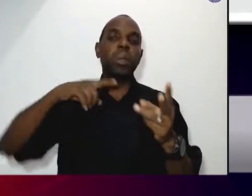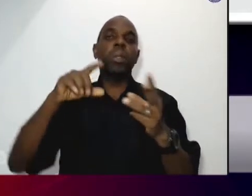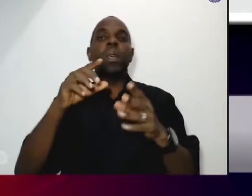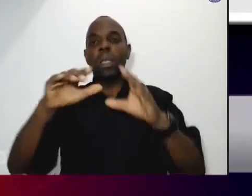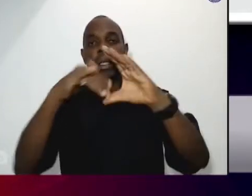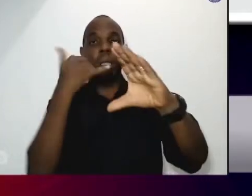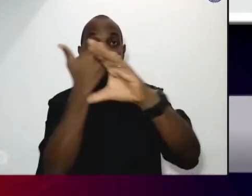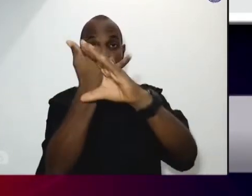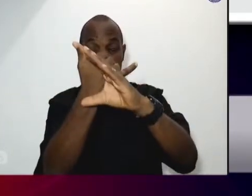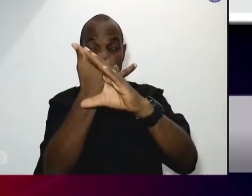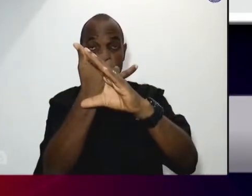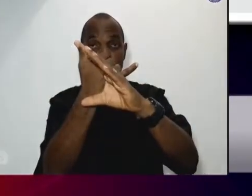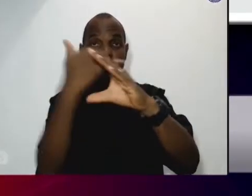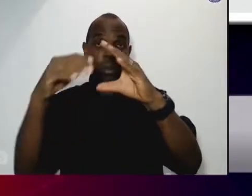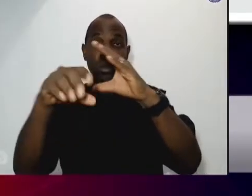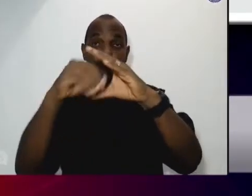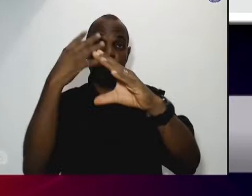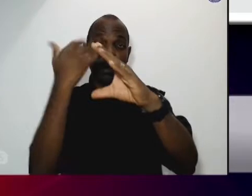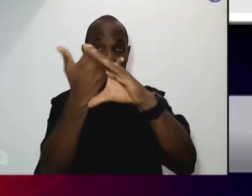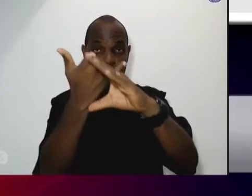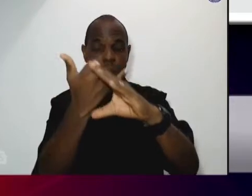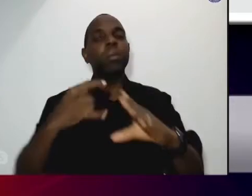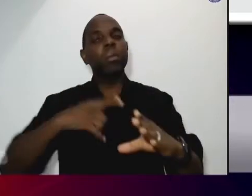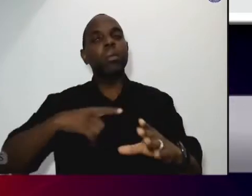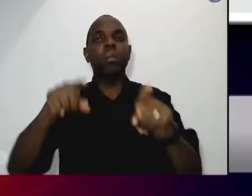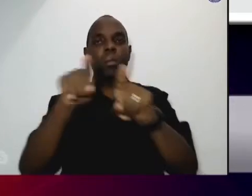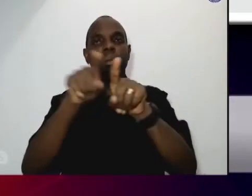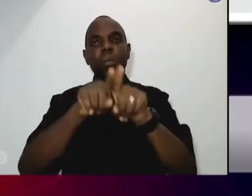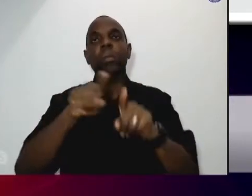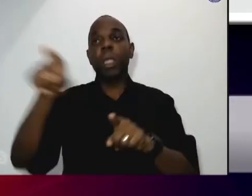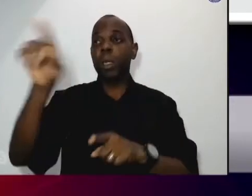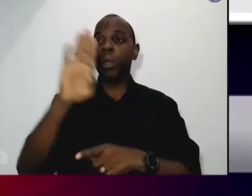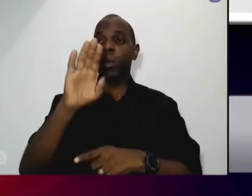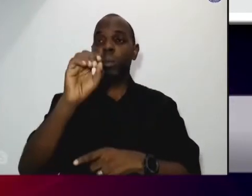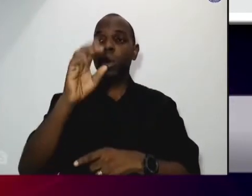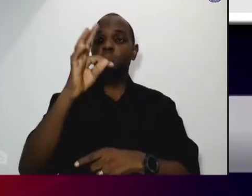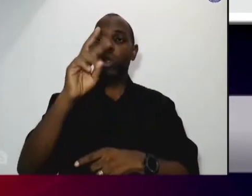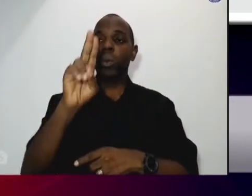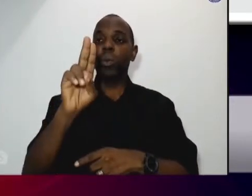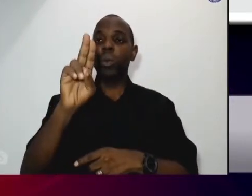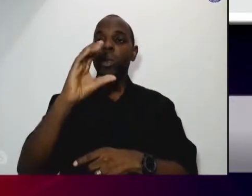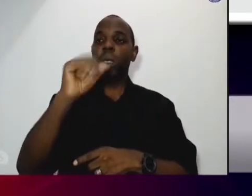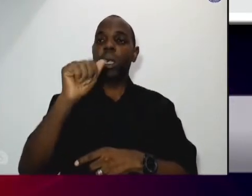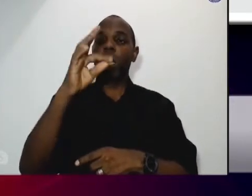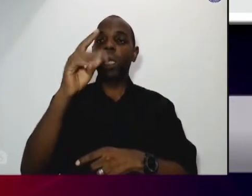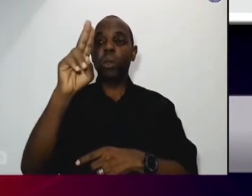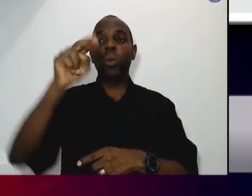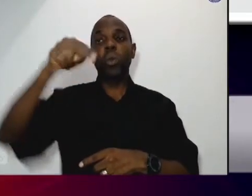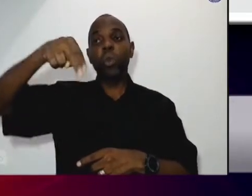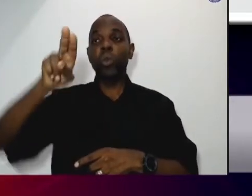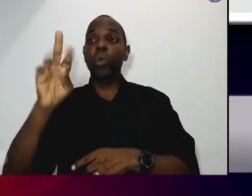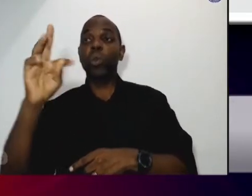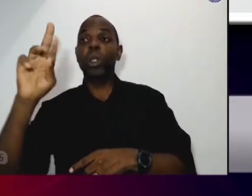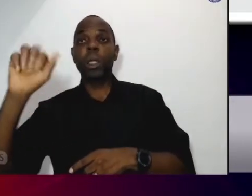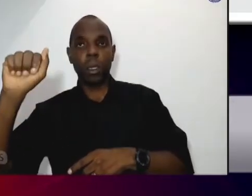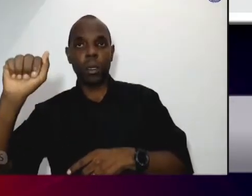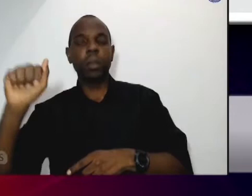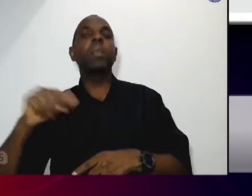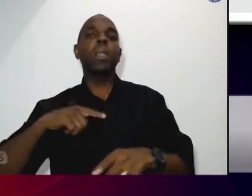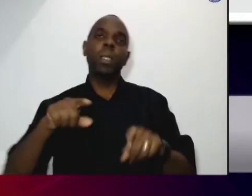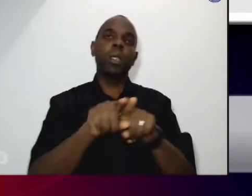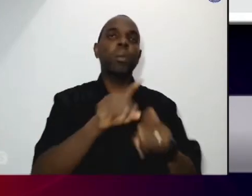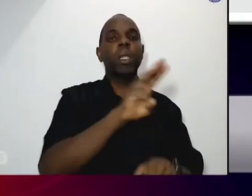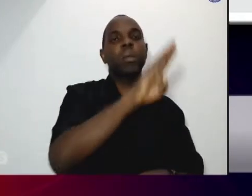é só procurar por Nutras Botucatu. E também no nosso site www.nutras